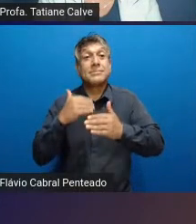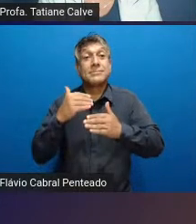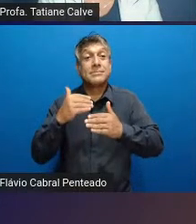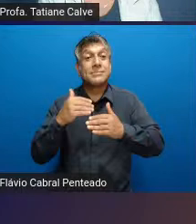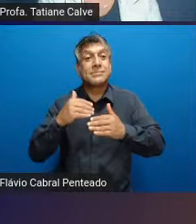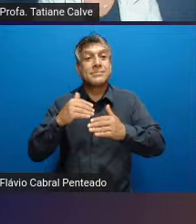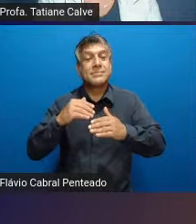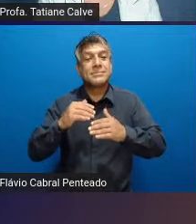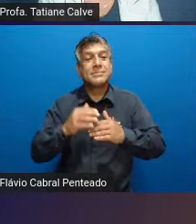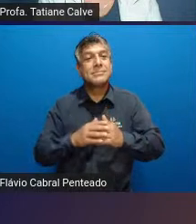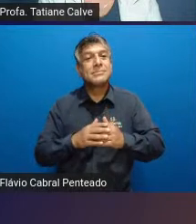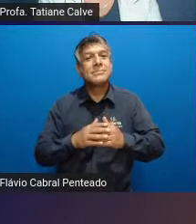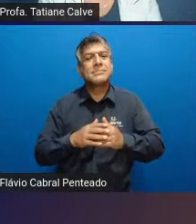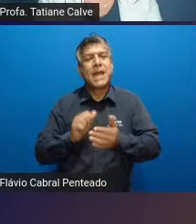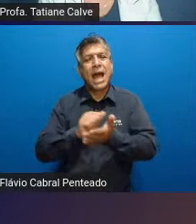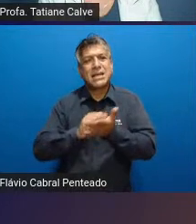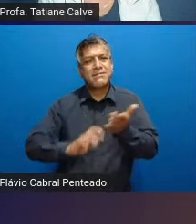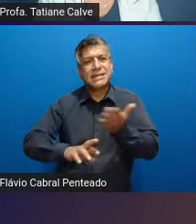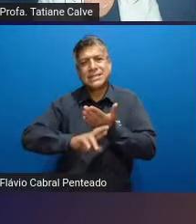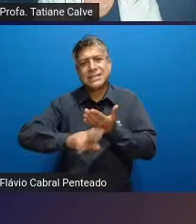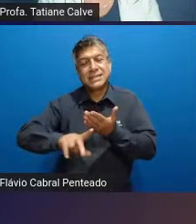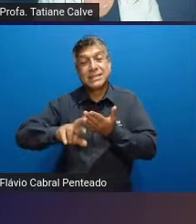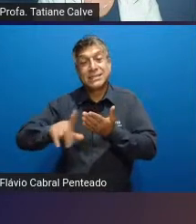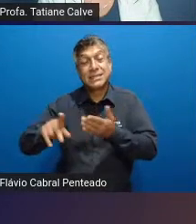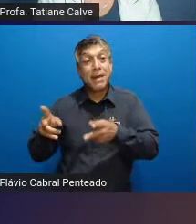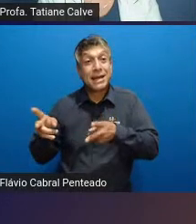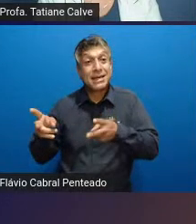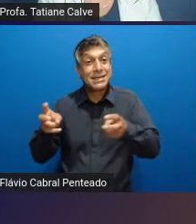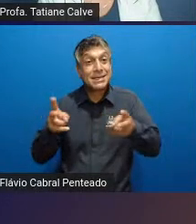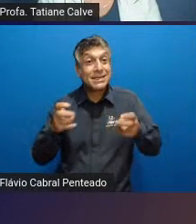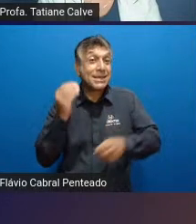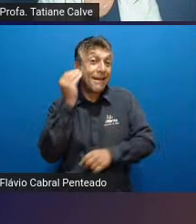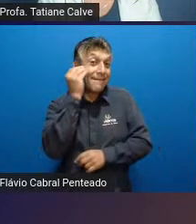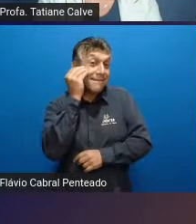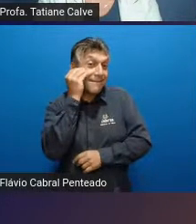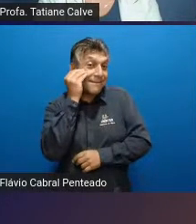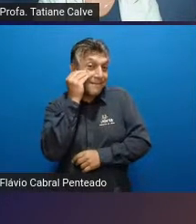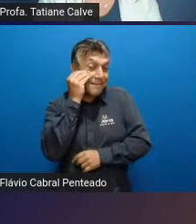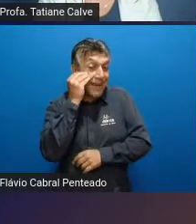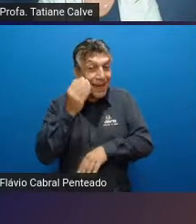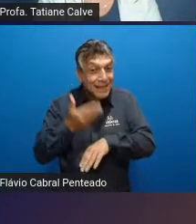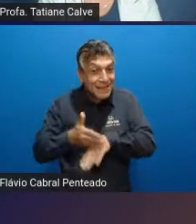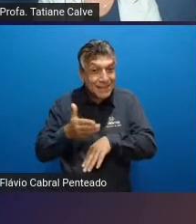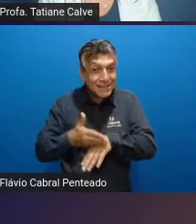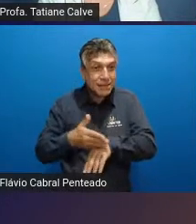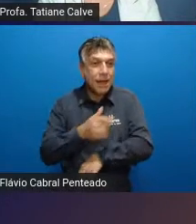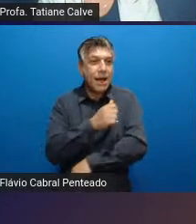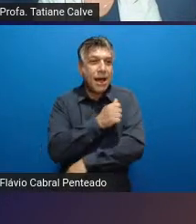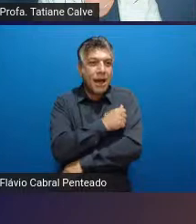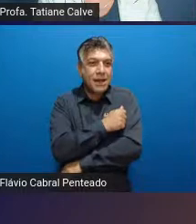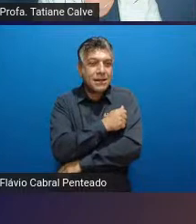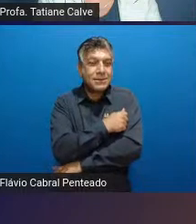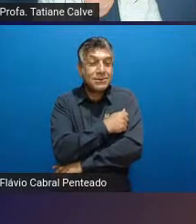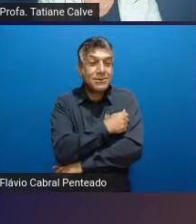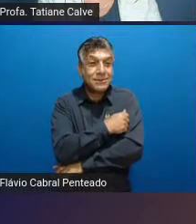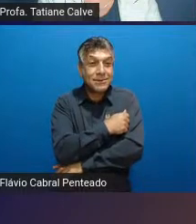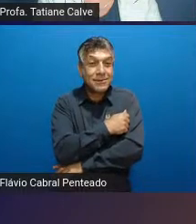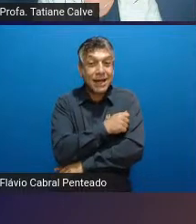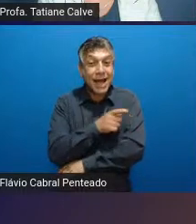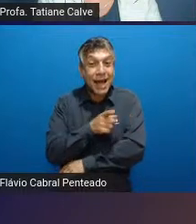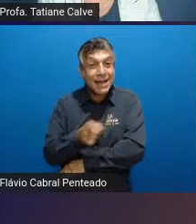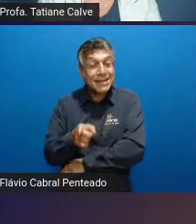várias atividades de exploração e experimentação ou seja aluno está experimentando novas